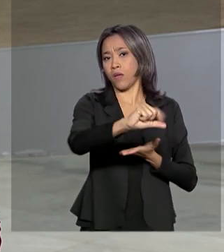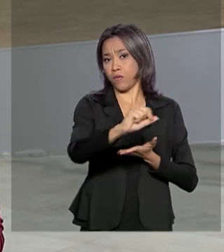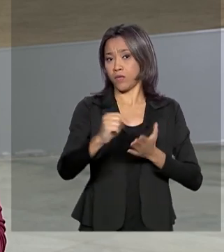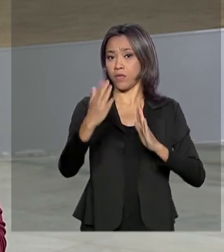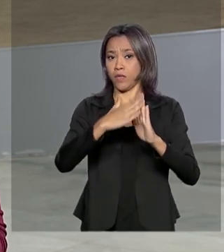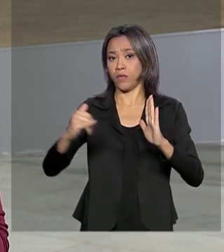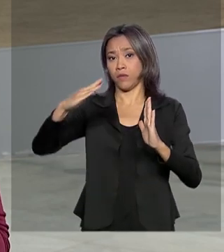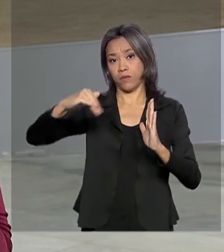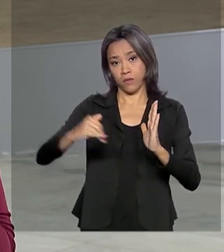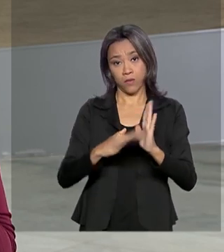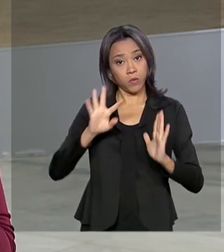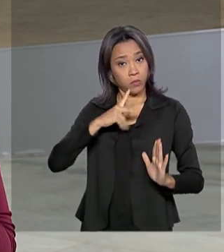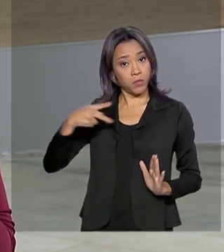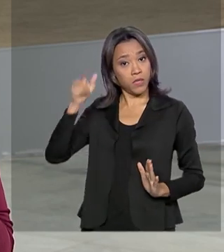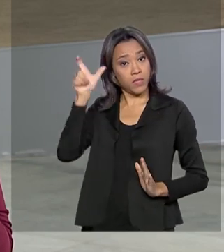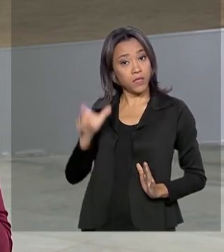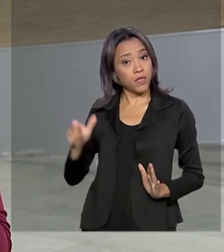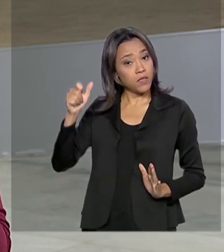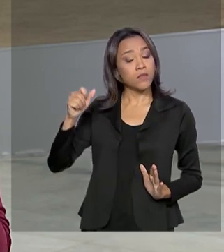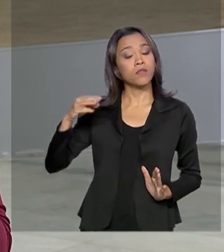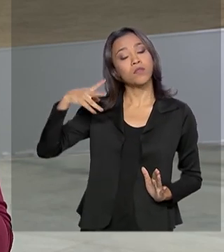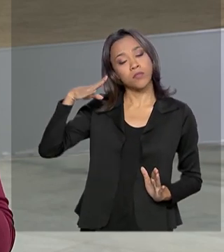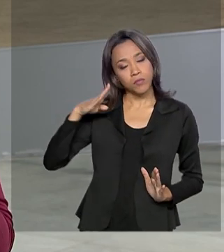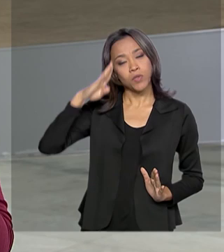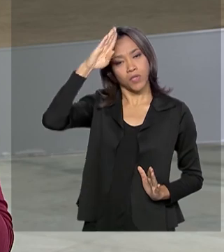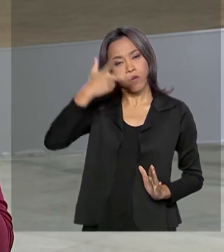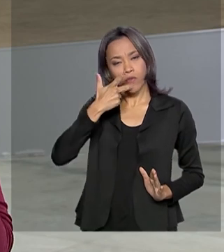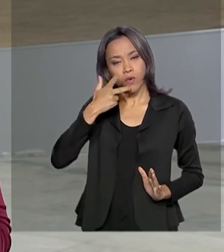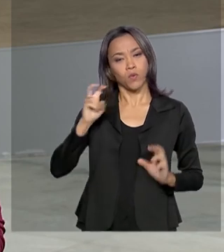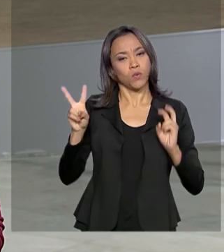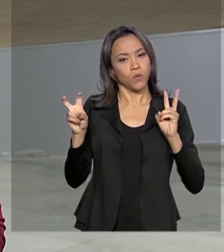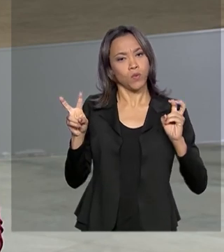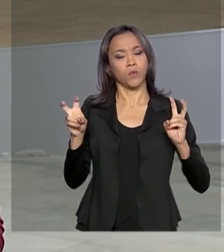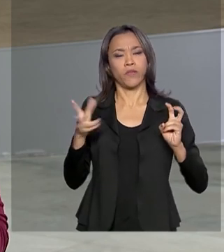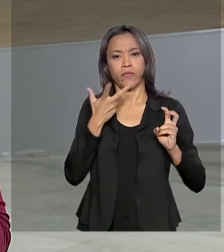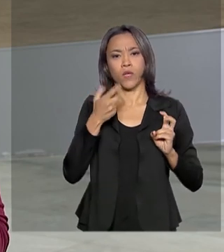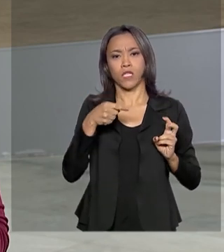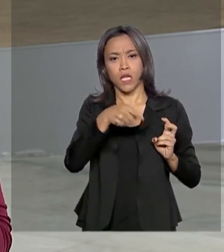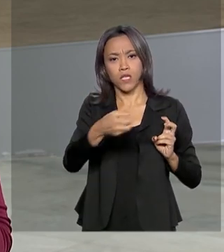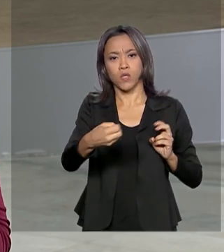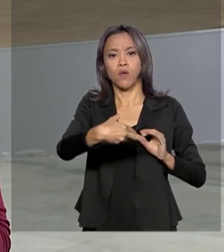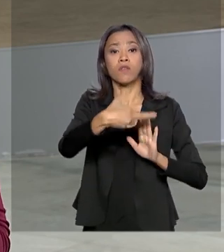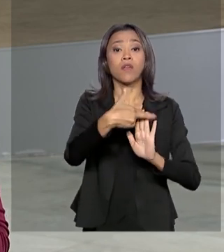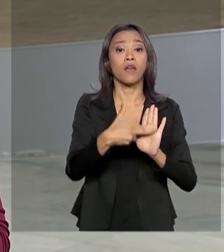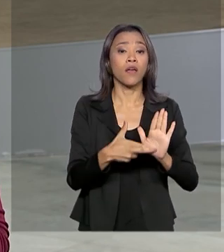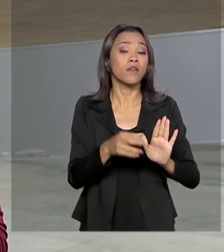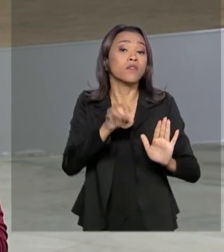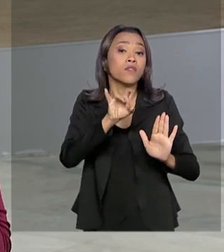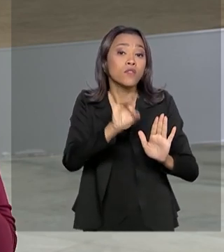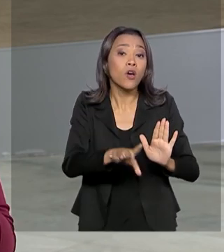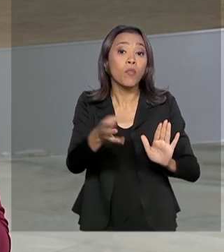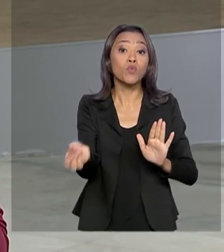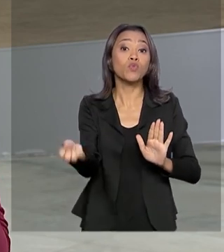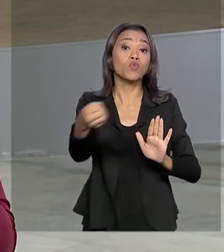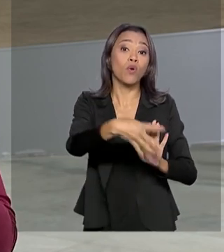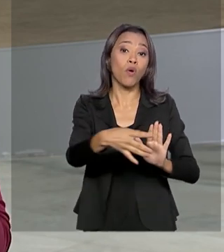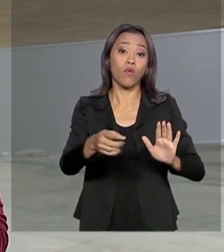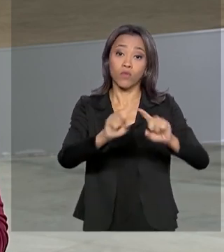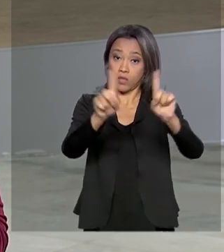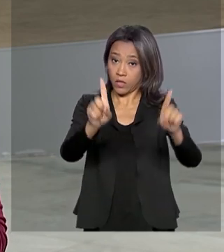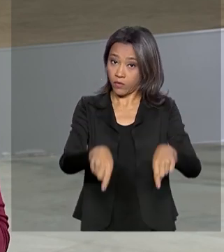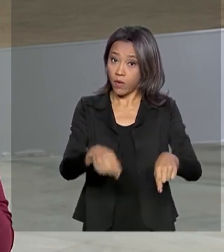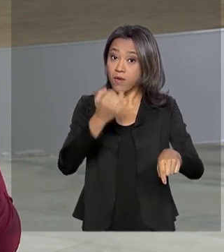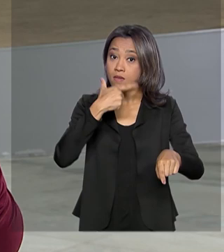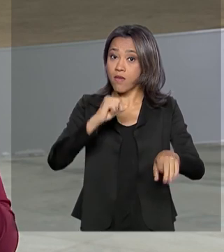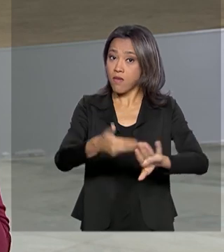do Planalto, o presidente Jair Bolsonaro comentou sobre o assunto. Ele disse que essas novas regras vão valer apenas para os novos servidores. Quem